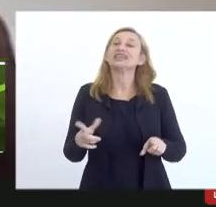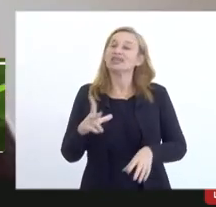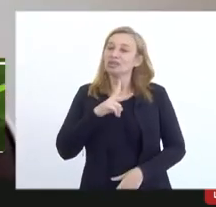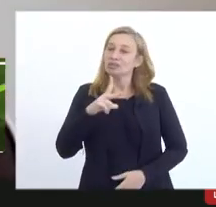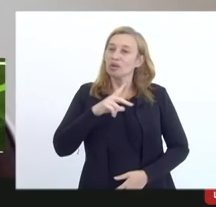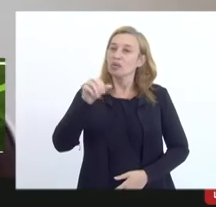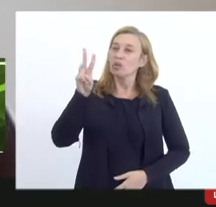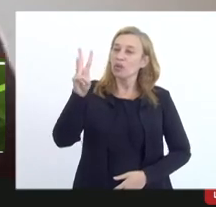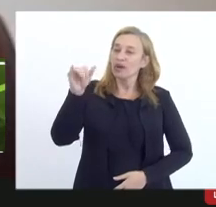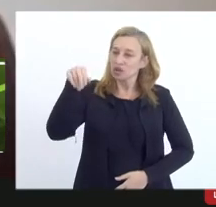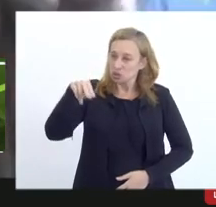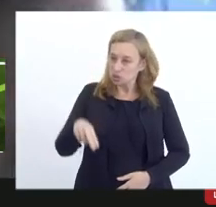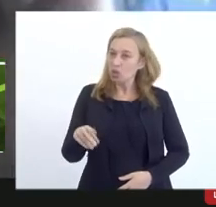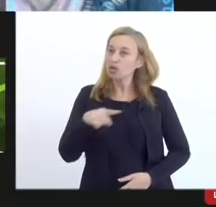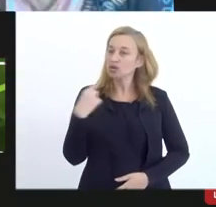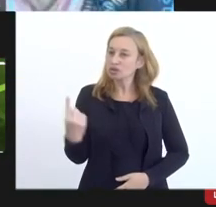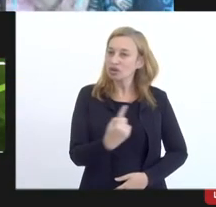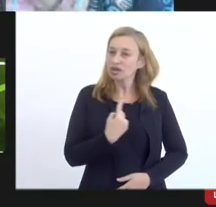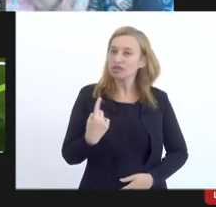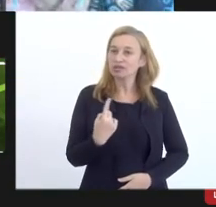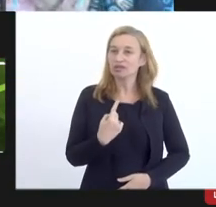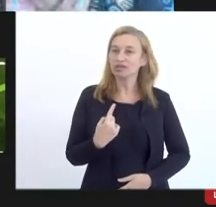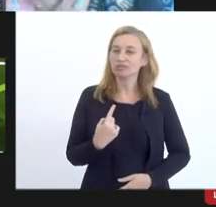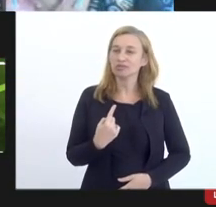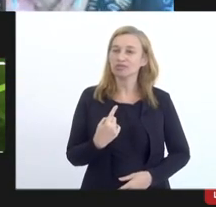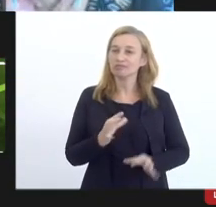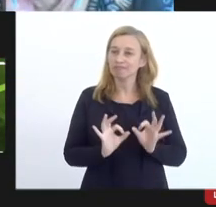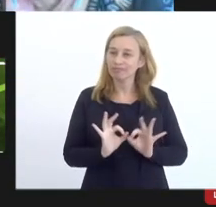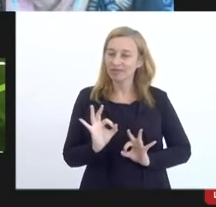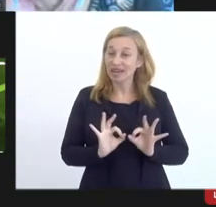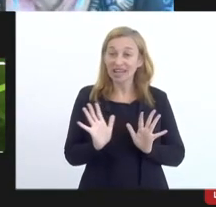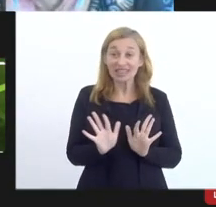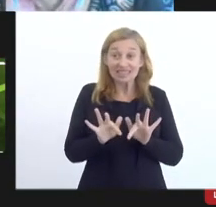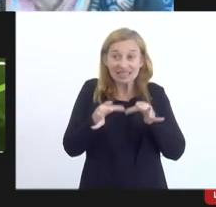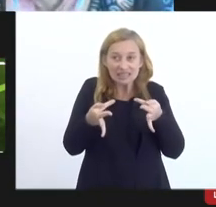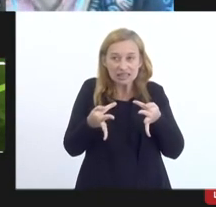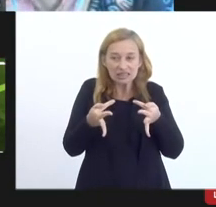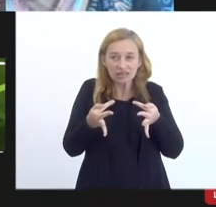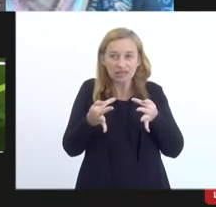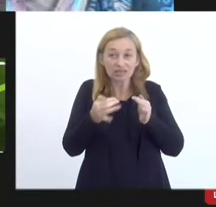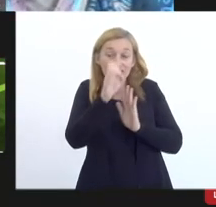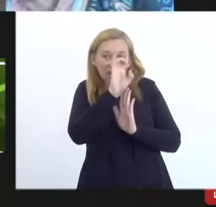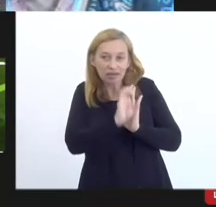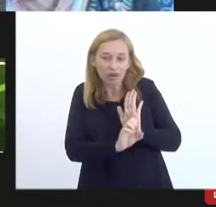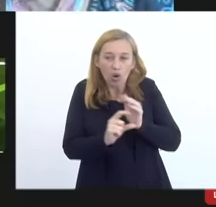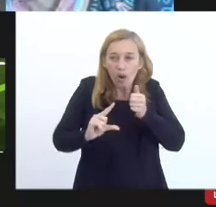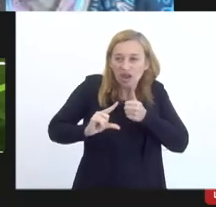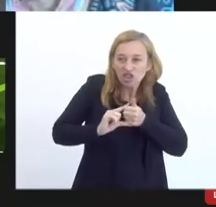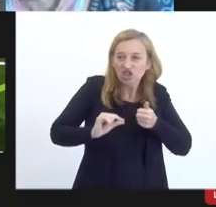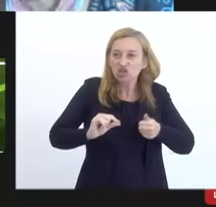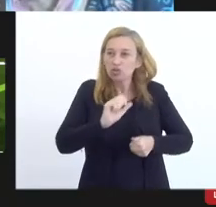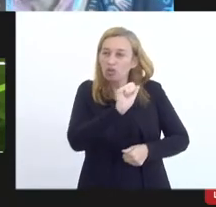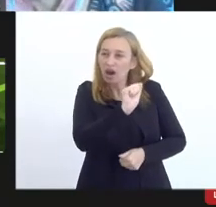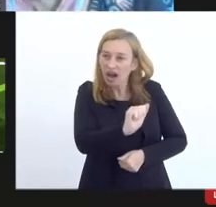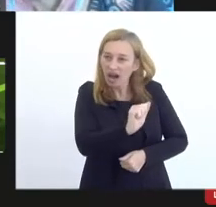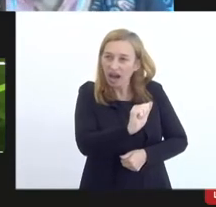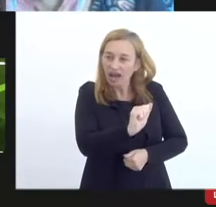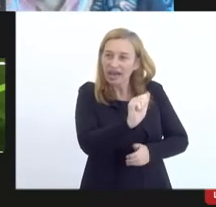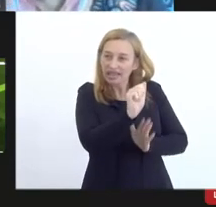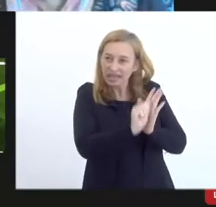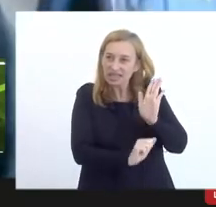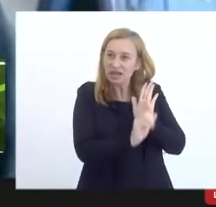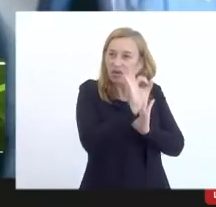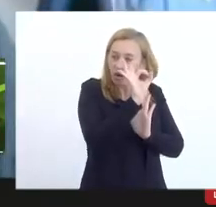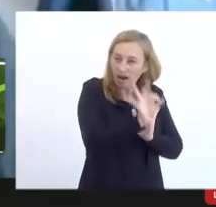Winson, nós vamos arrematar de forma muito simples sobre a forma de emenda. O artigo tal passa a ter a seguinte redação,